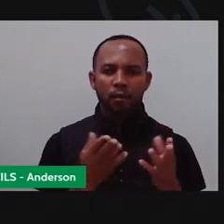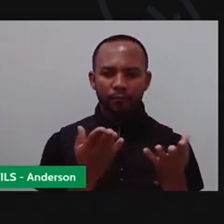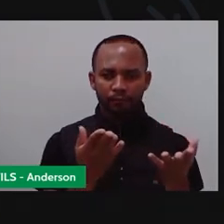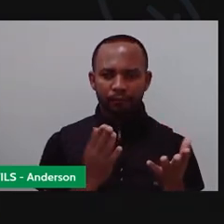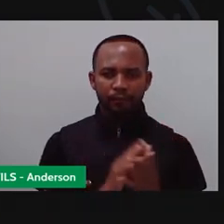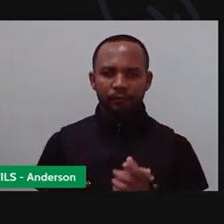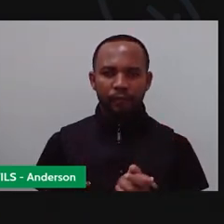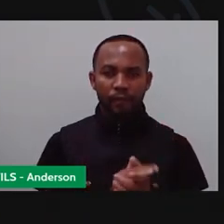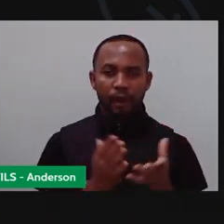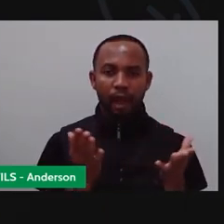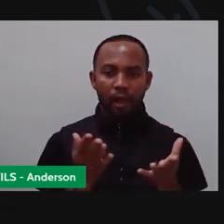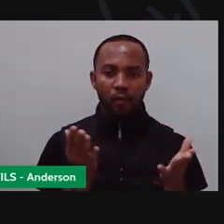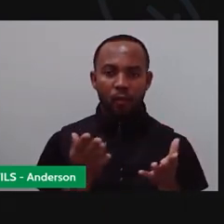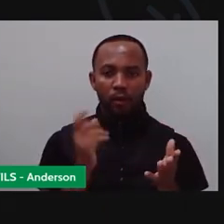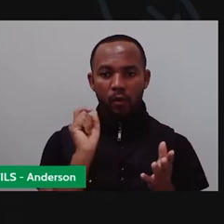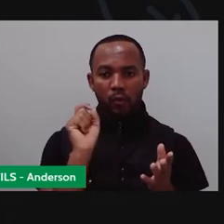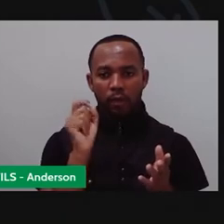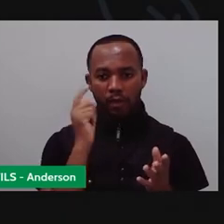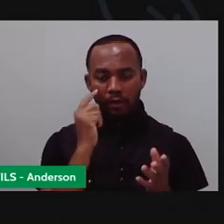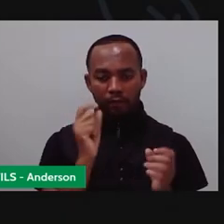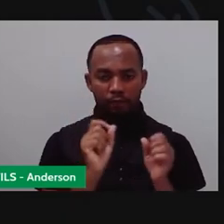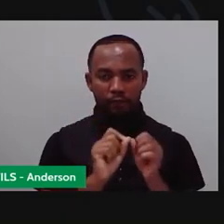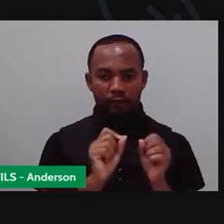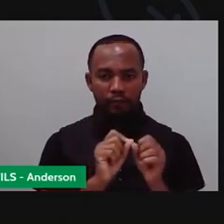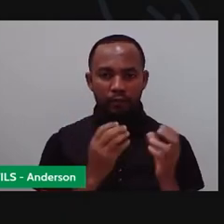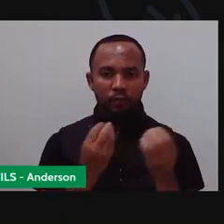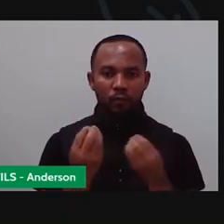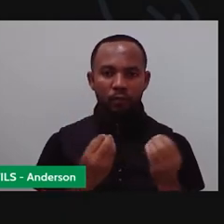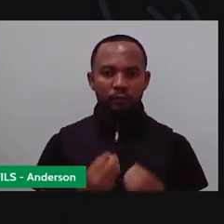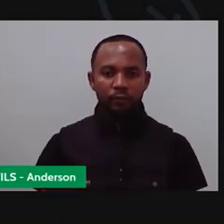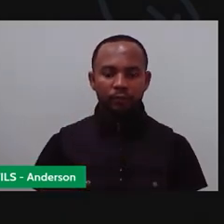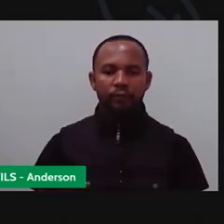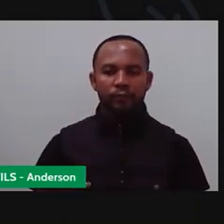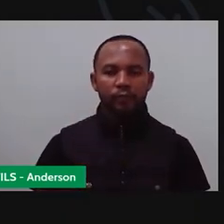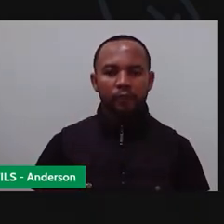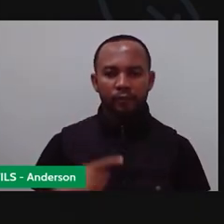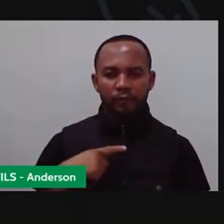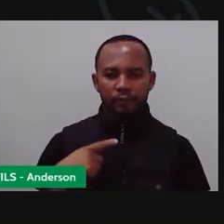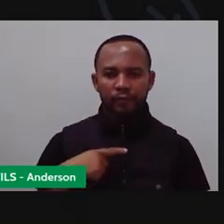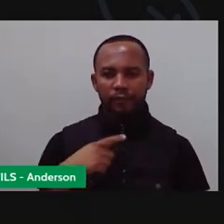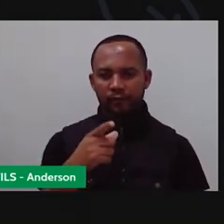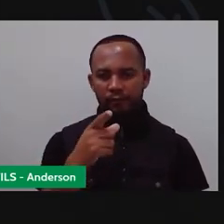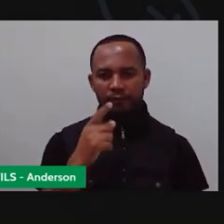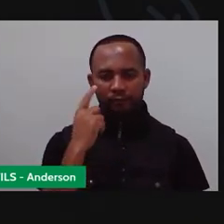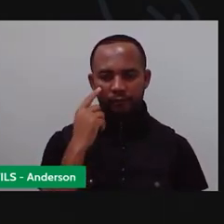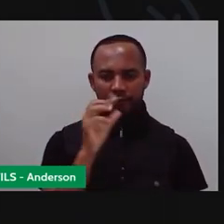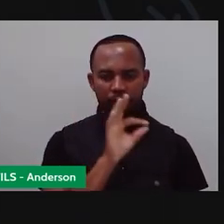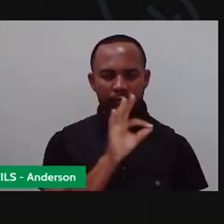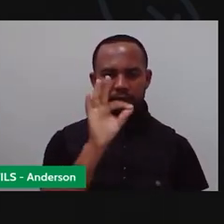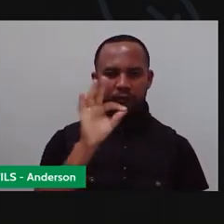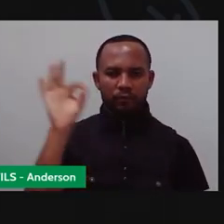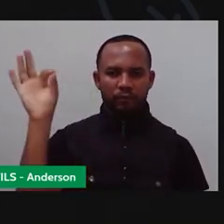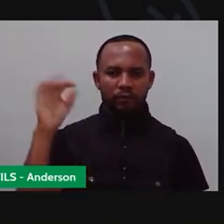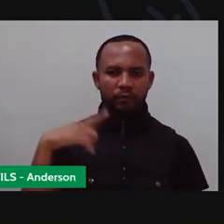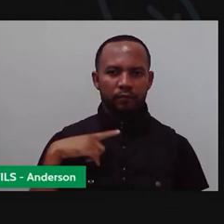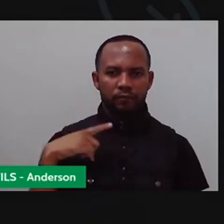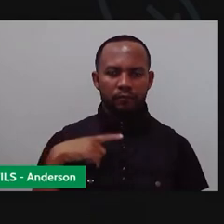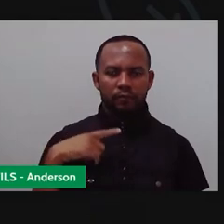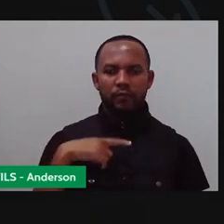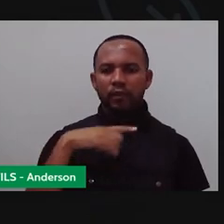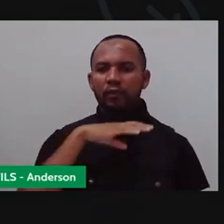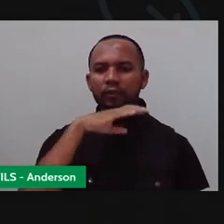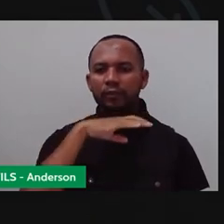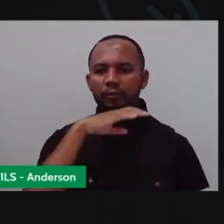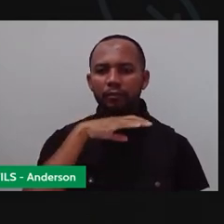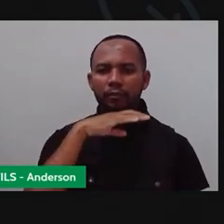E agora o que a gente vai fazer? Lá no gráfico, né? Tem alguns animais. E aí tem um cachorrinho, não é isso? Um